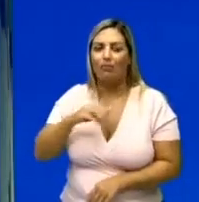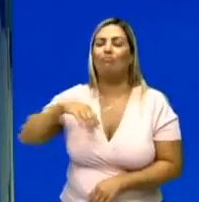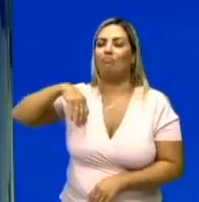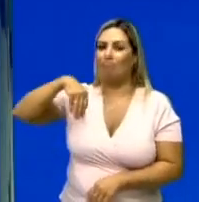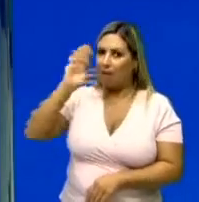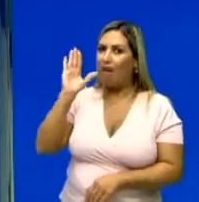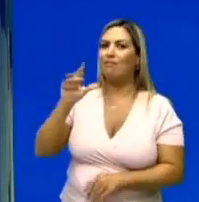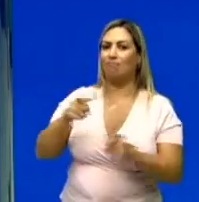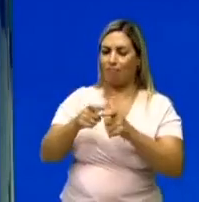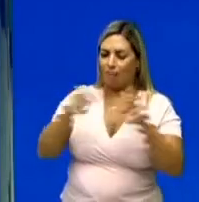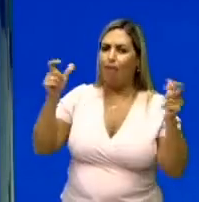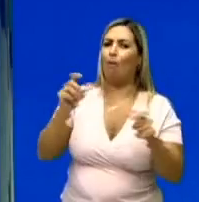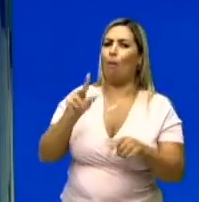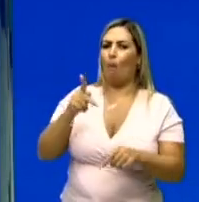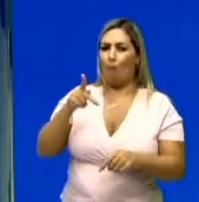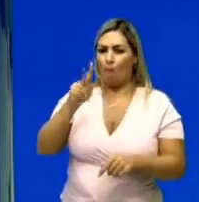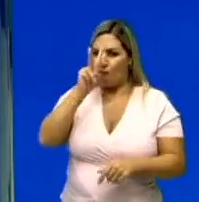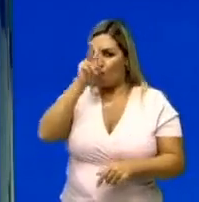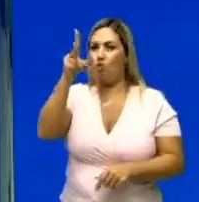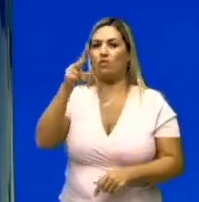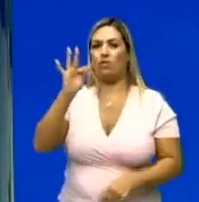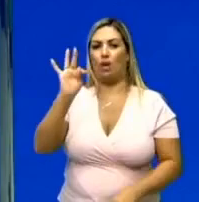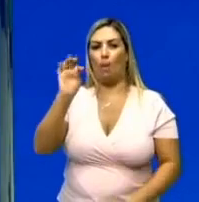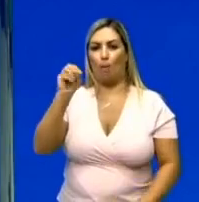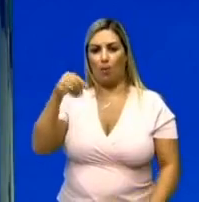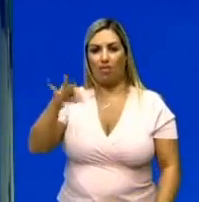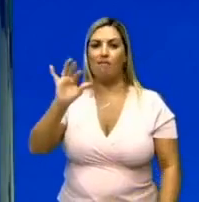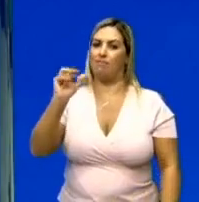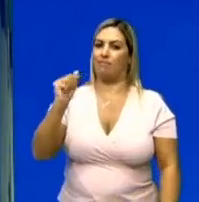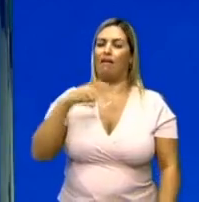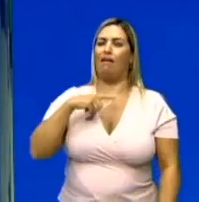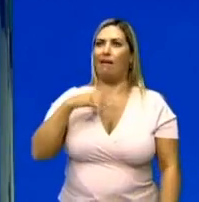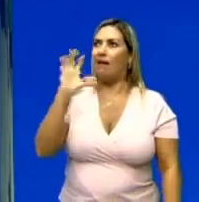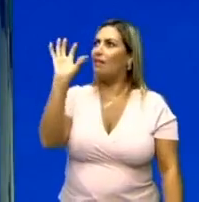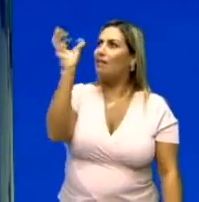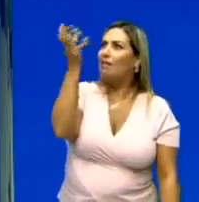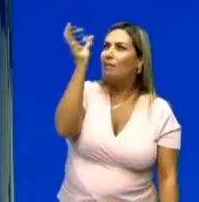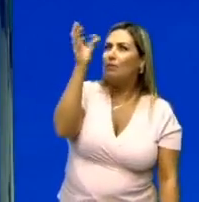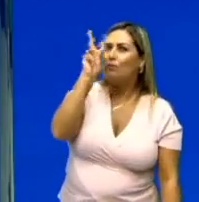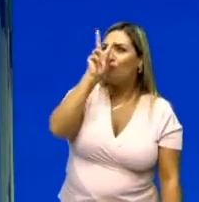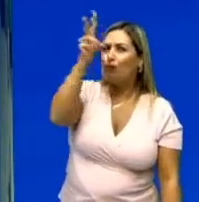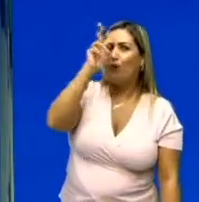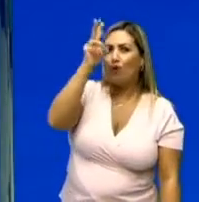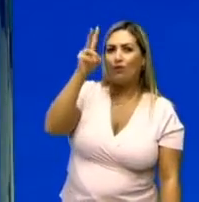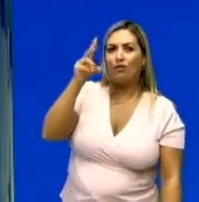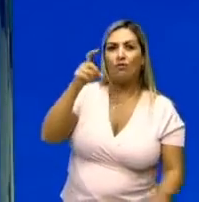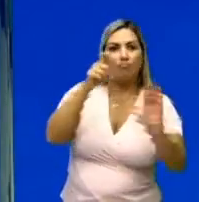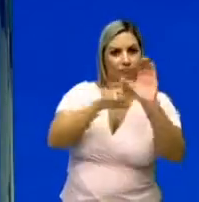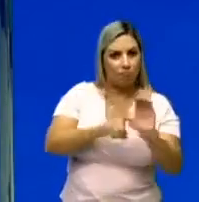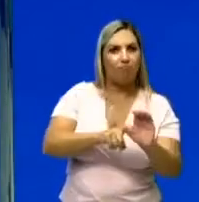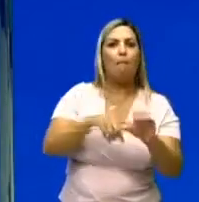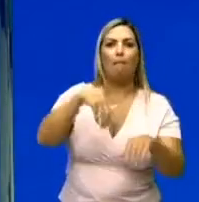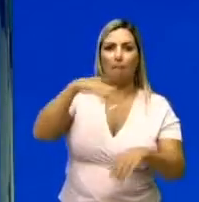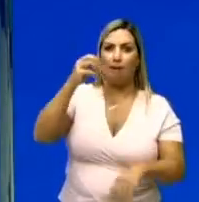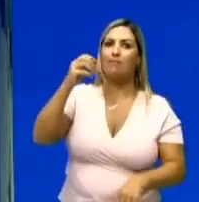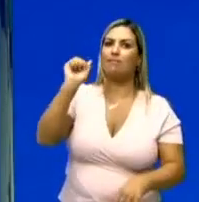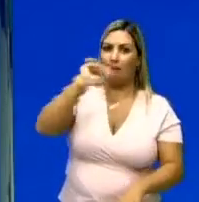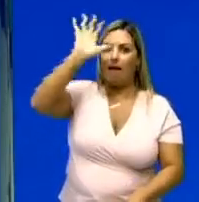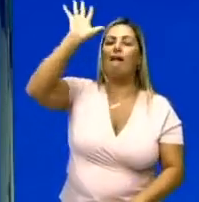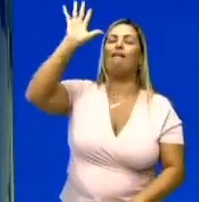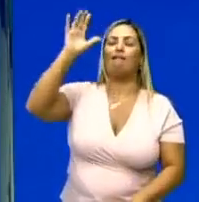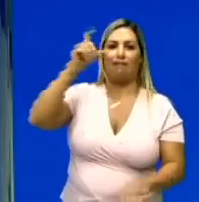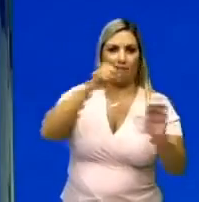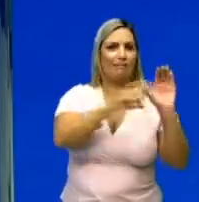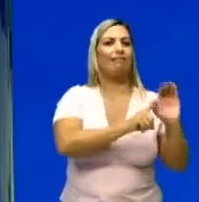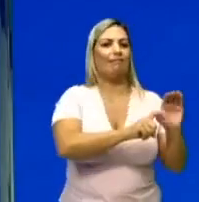gasta, maior a sua potência. Ah, Fonte de L. Então, por isso que quando eu coloco uma lâmpada muito forte, a conta de luz vem mais cara? Exatamente.